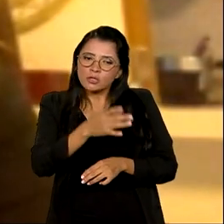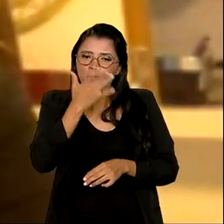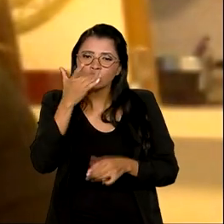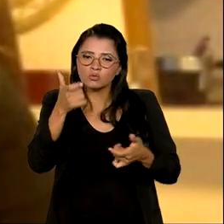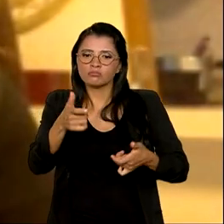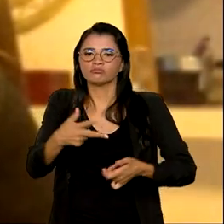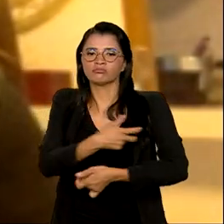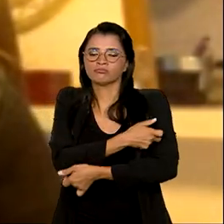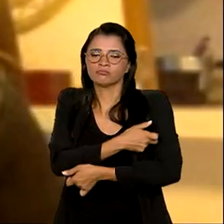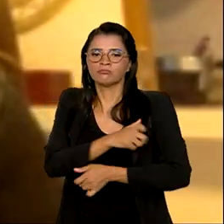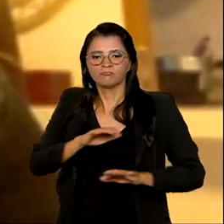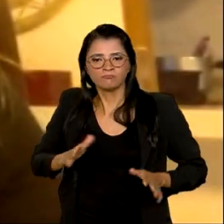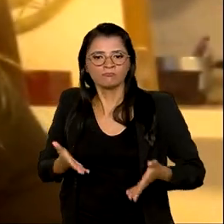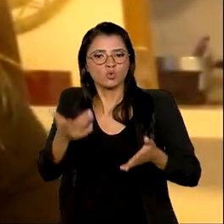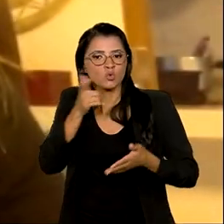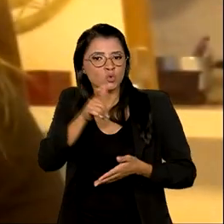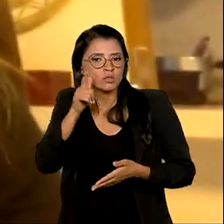ponto para a gente atingir essas metas. campanha mais intensa.